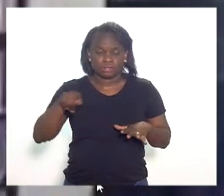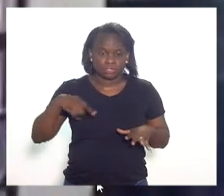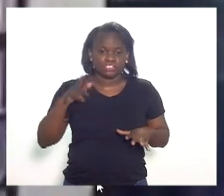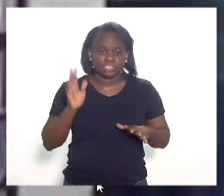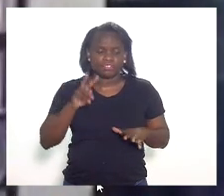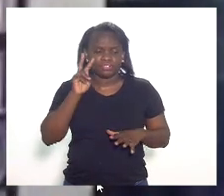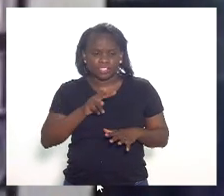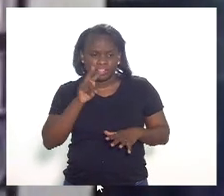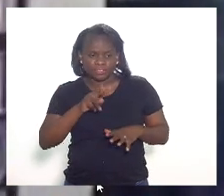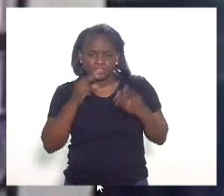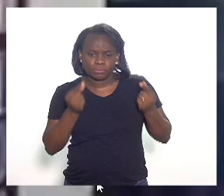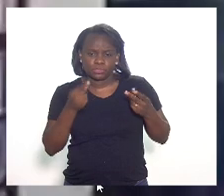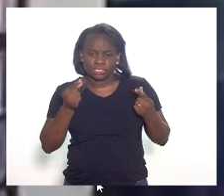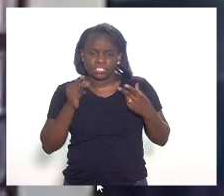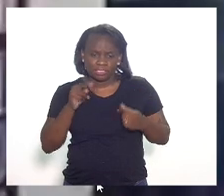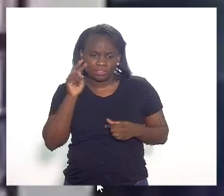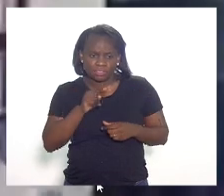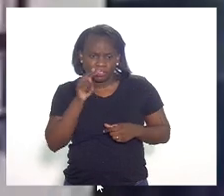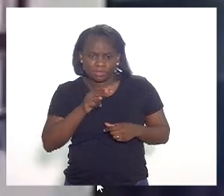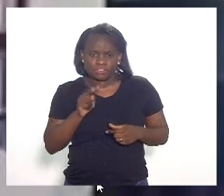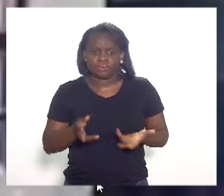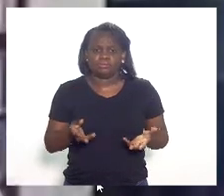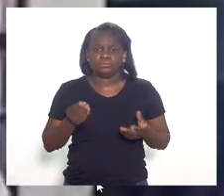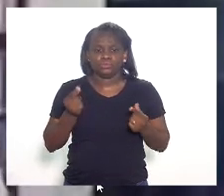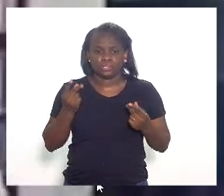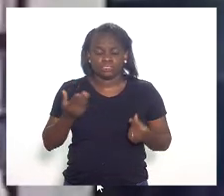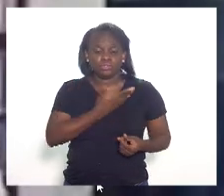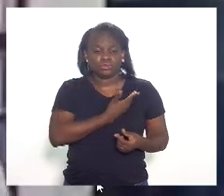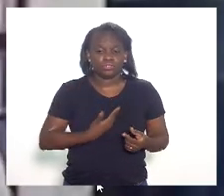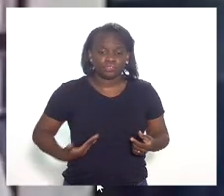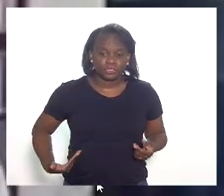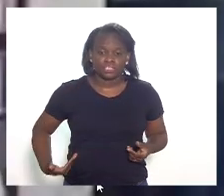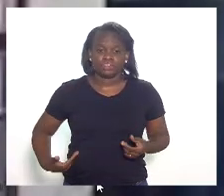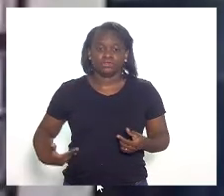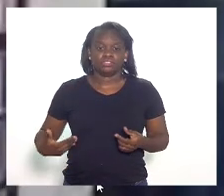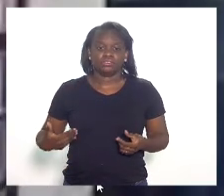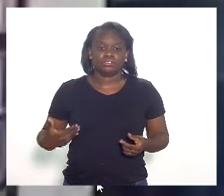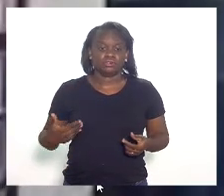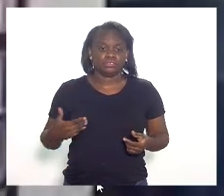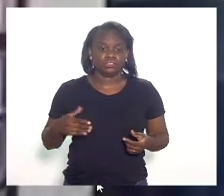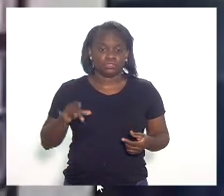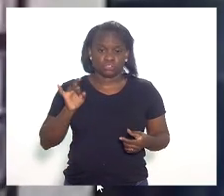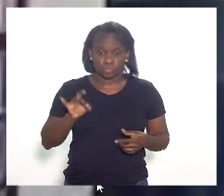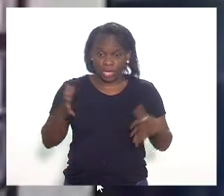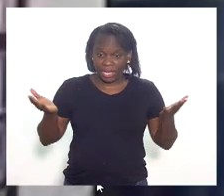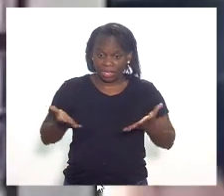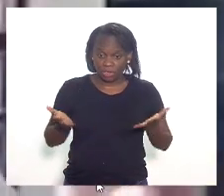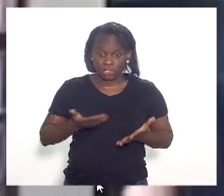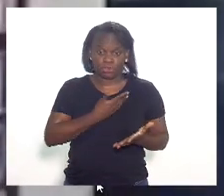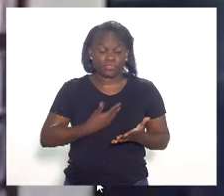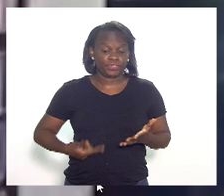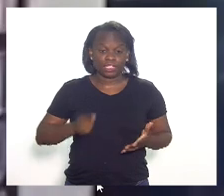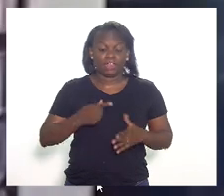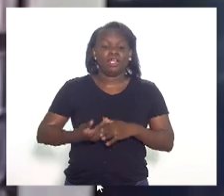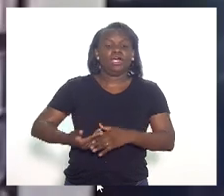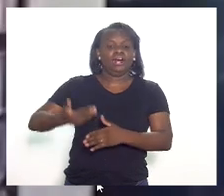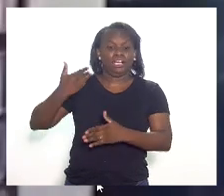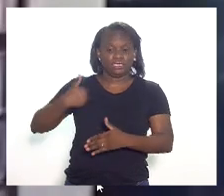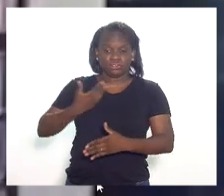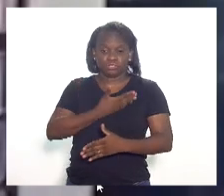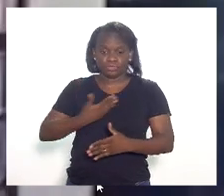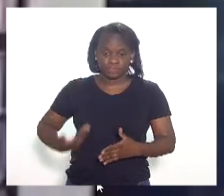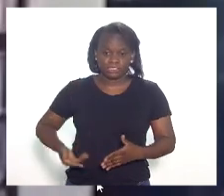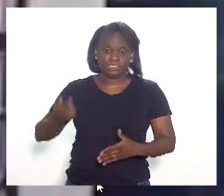assistindo há muito tempo nos governos, não só no atual, nos anteriores, nos